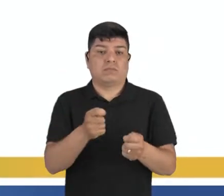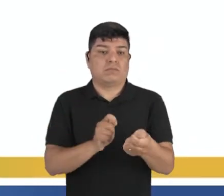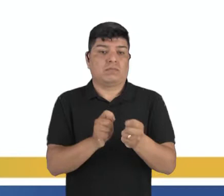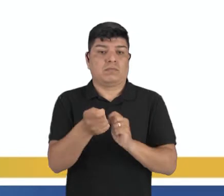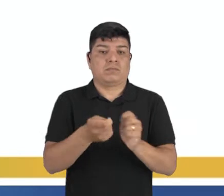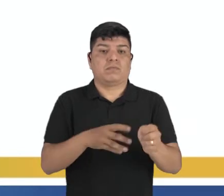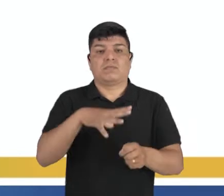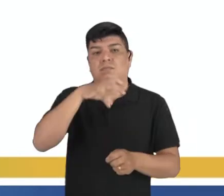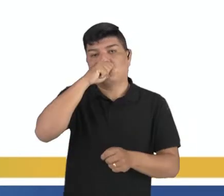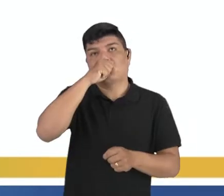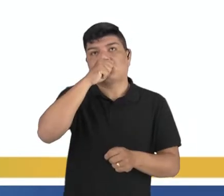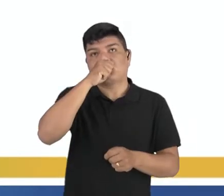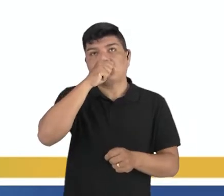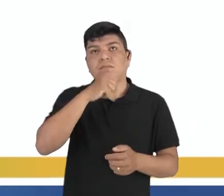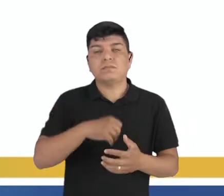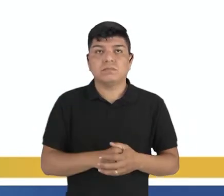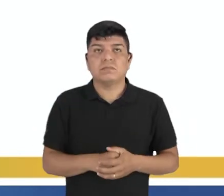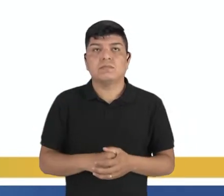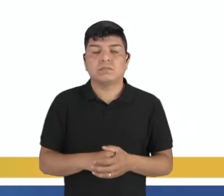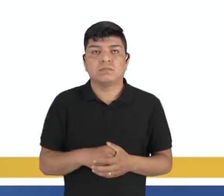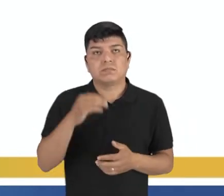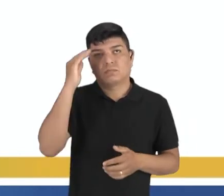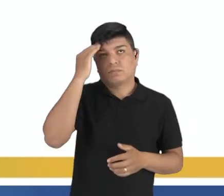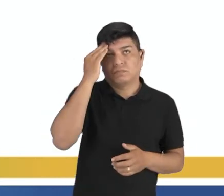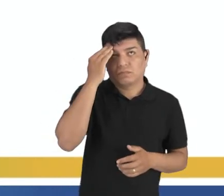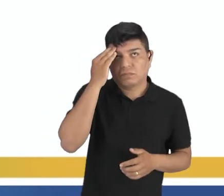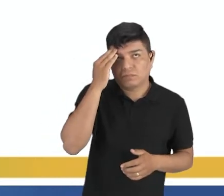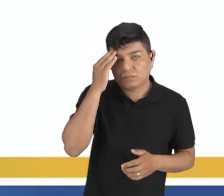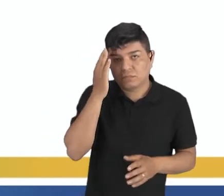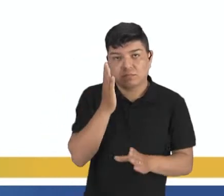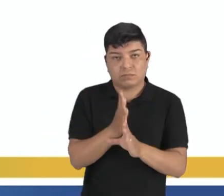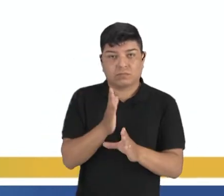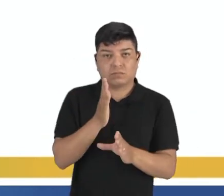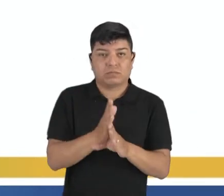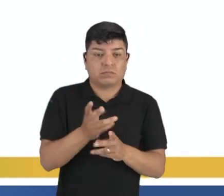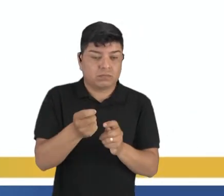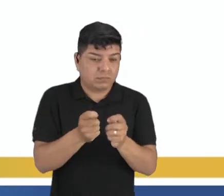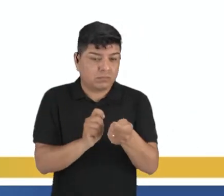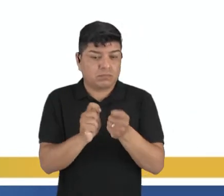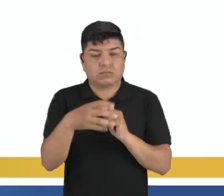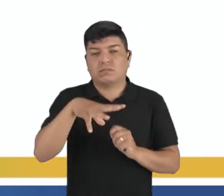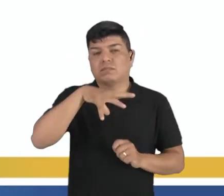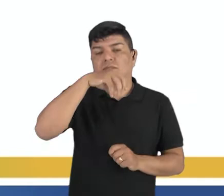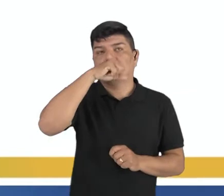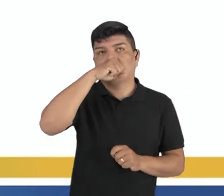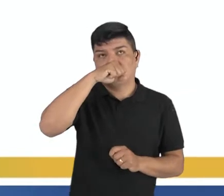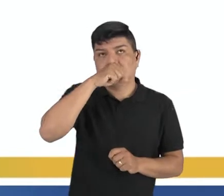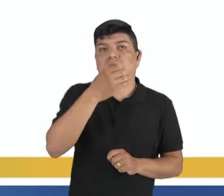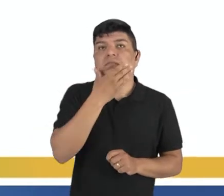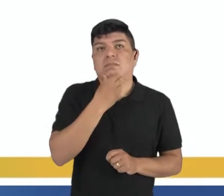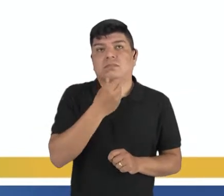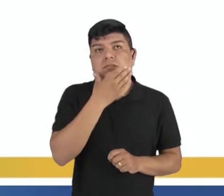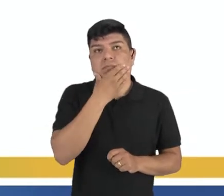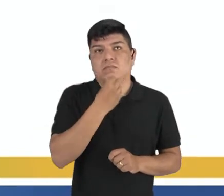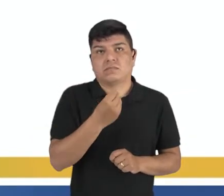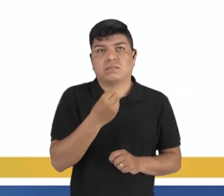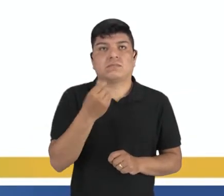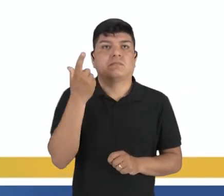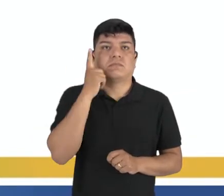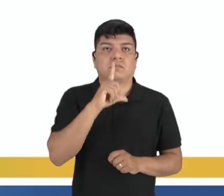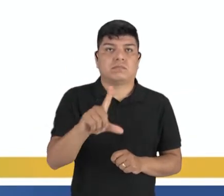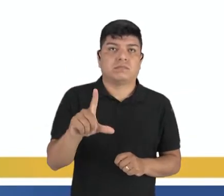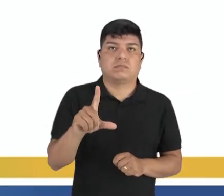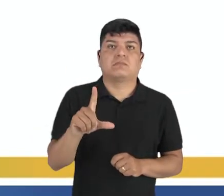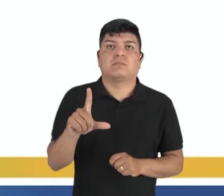respiração. Entende-se que é por meio do controle respiratório que o homem é capaz de atingir os